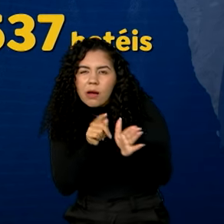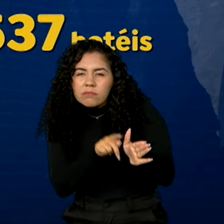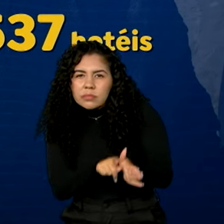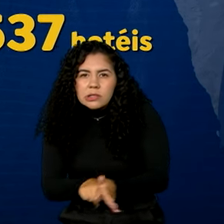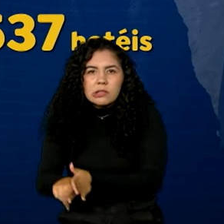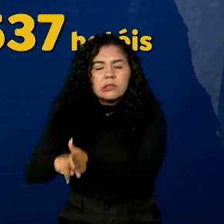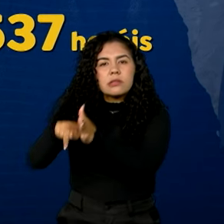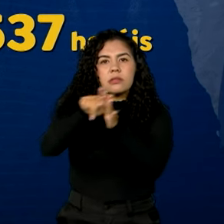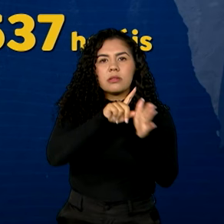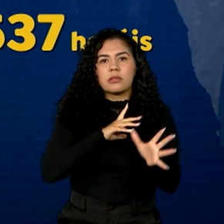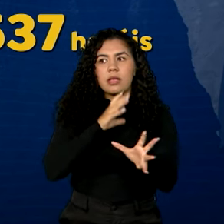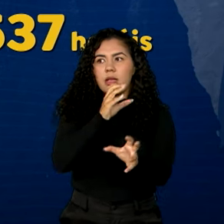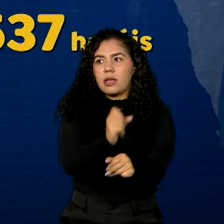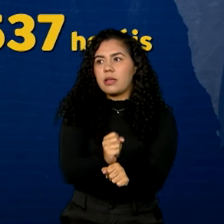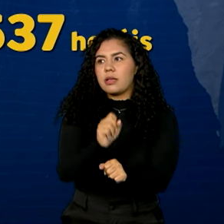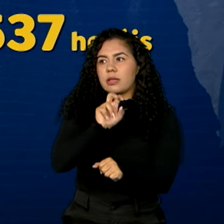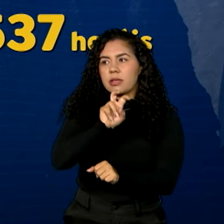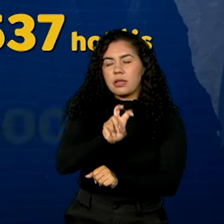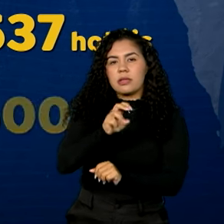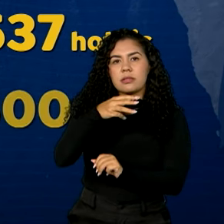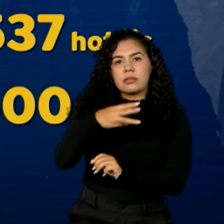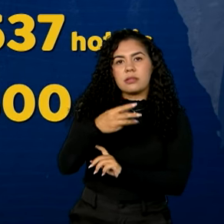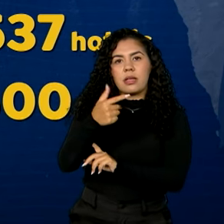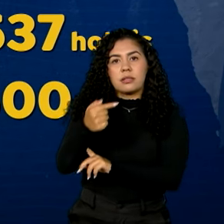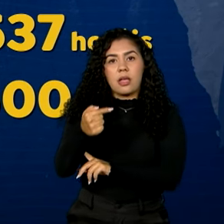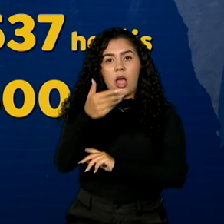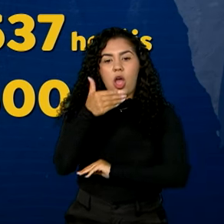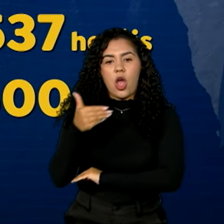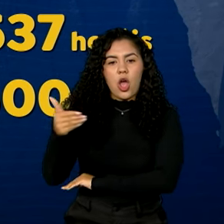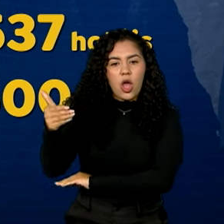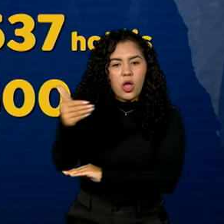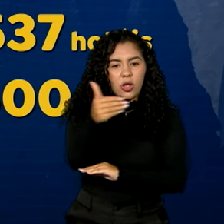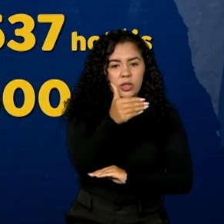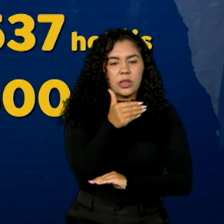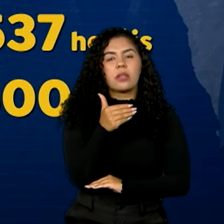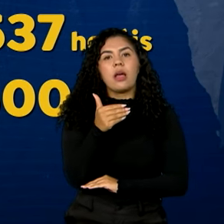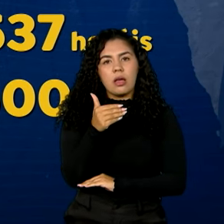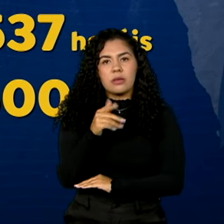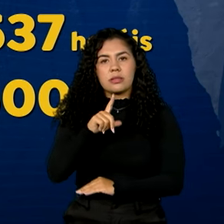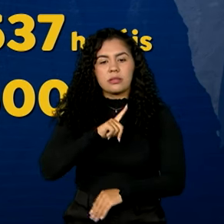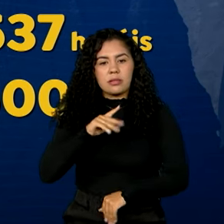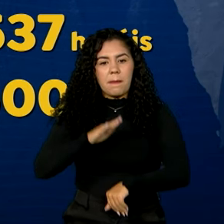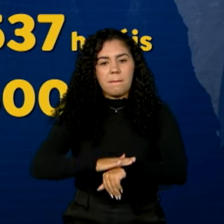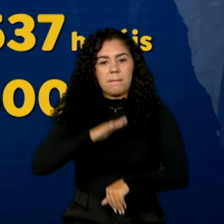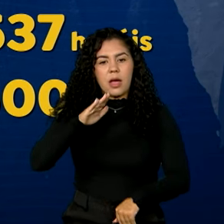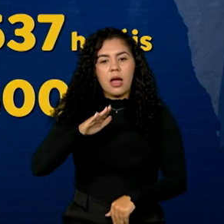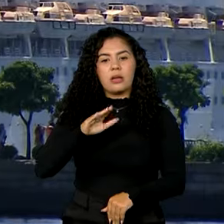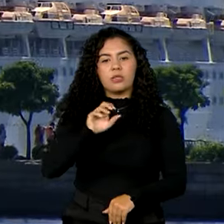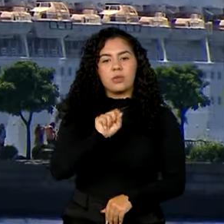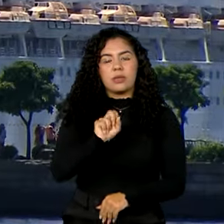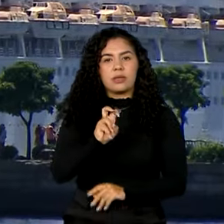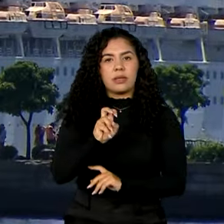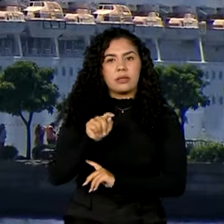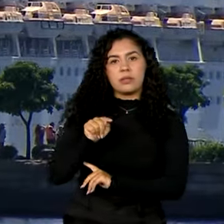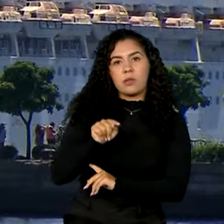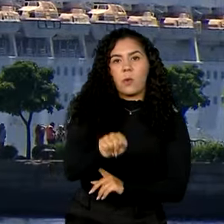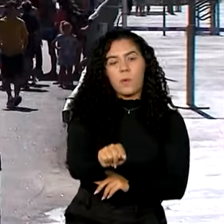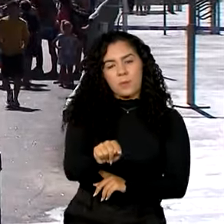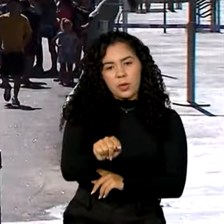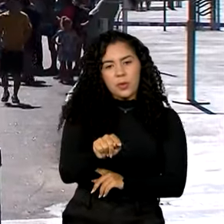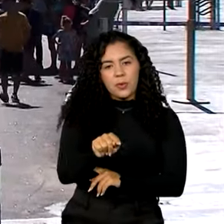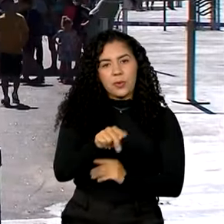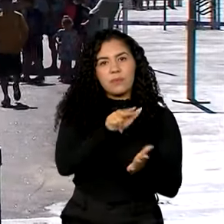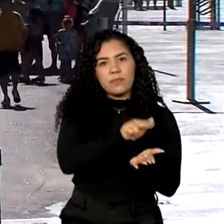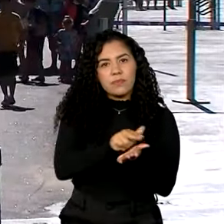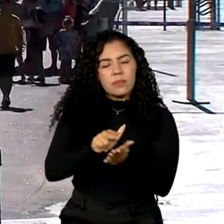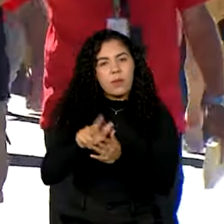hotéis de redes associadas, responsáveis por mais de 85.500 leitos. Além desses dados,